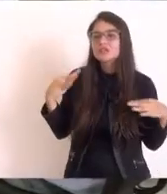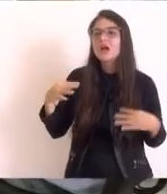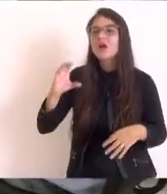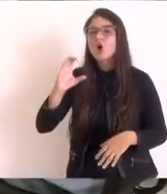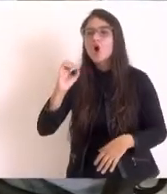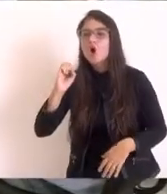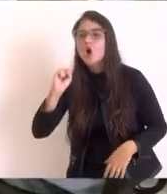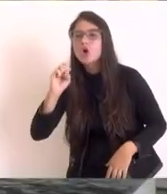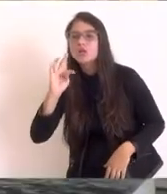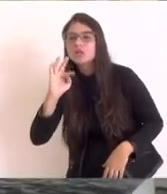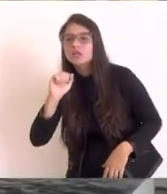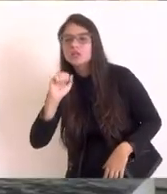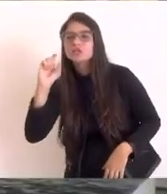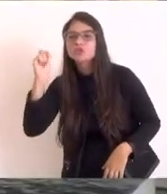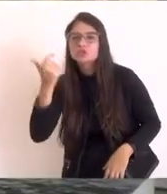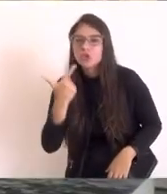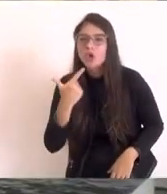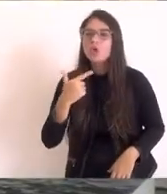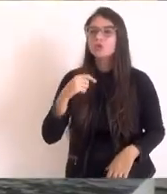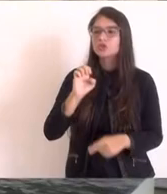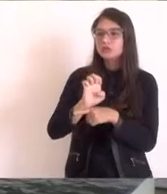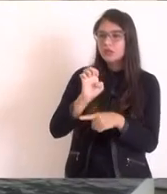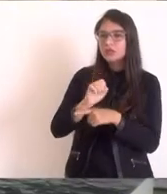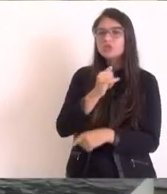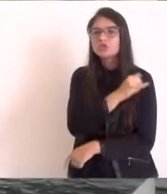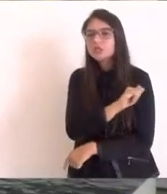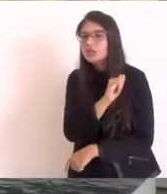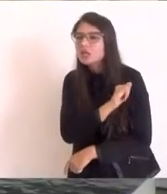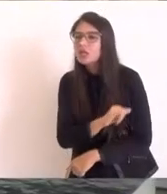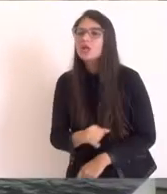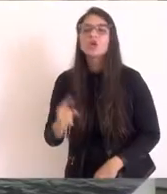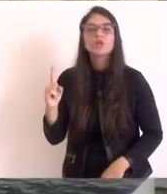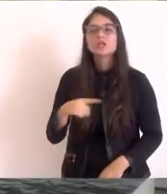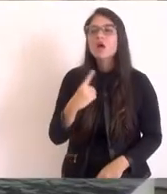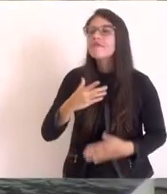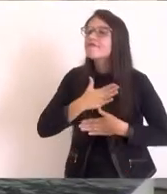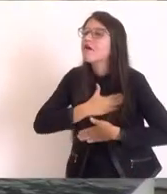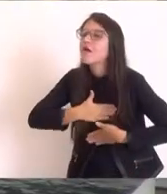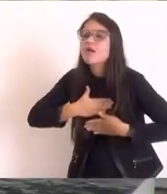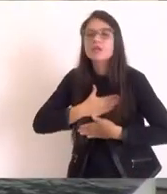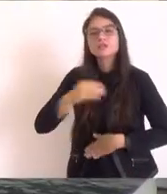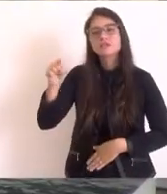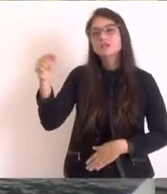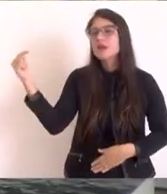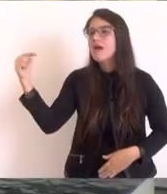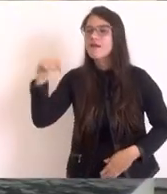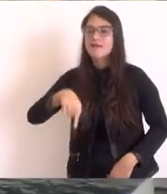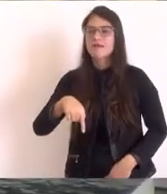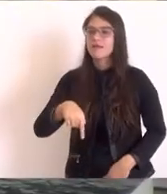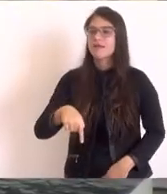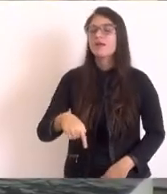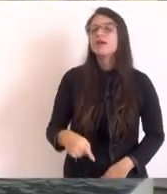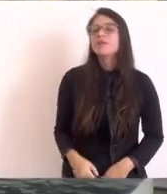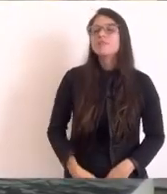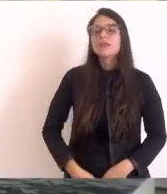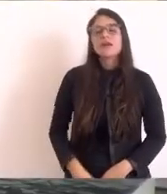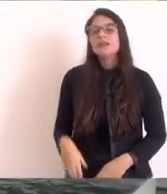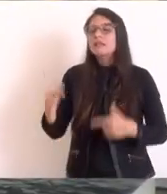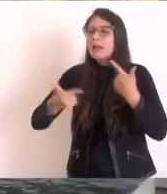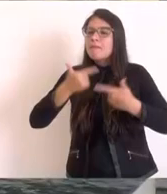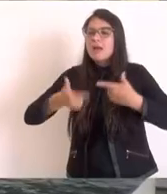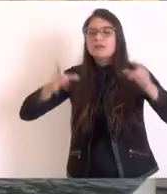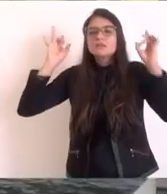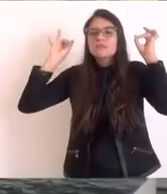Estado do Rio de Janeiro. Para a gente, é uma honra tê-lo aqui compartilhando esse brilhante trabalho que você está